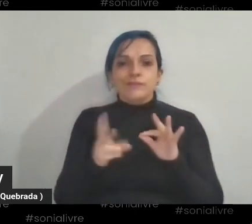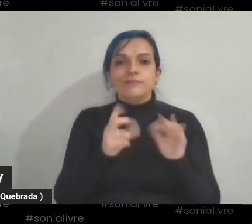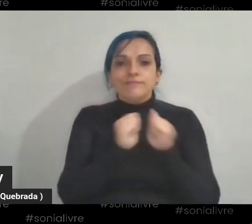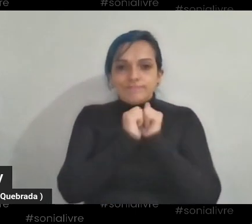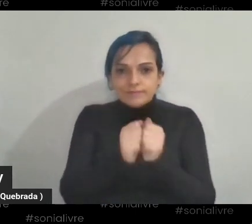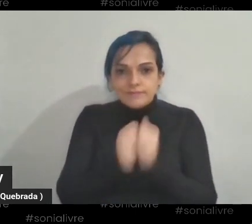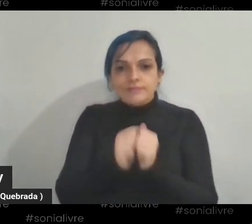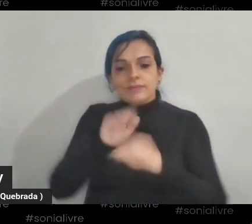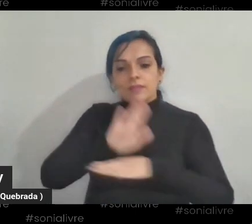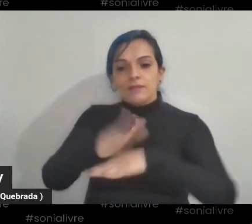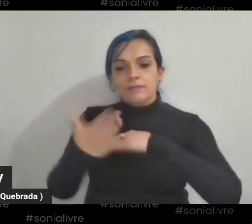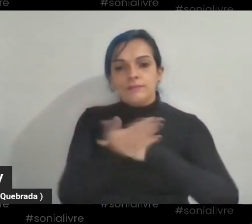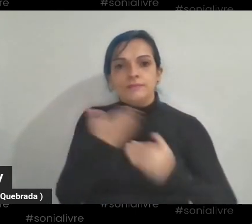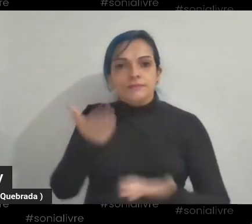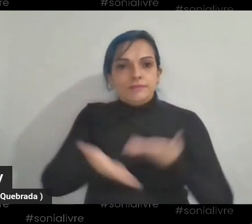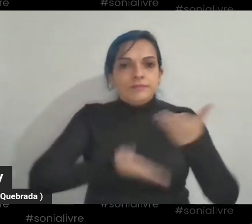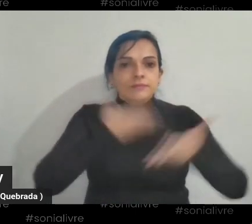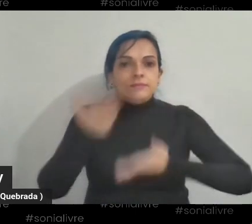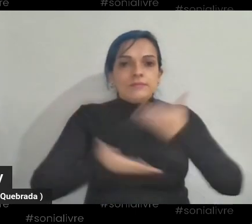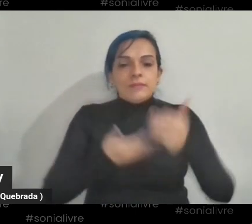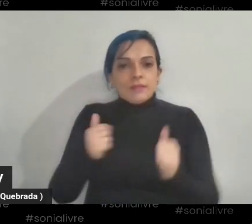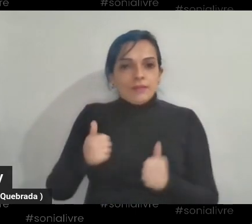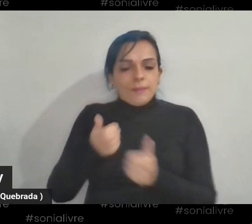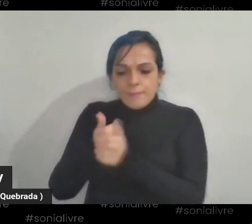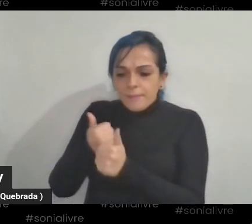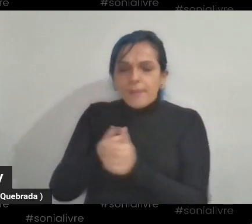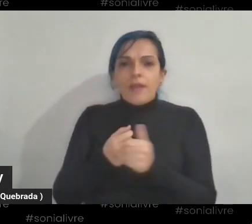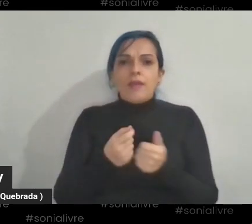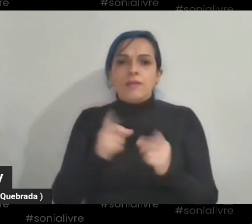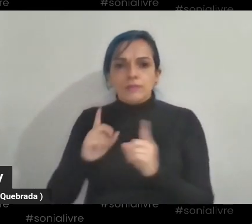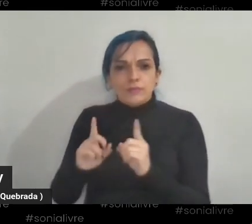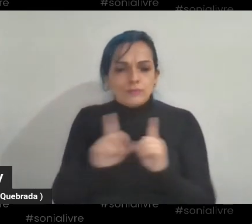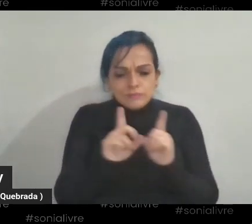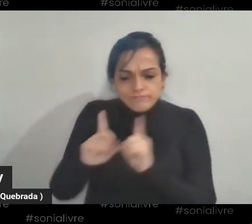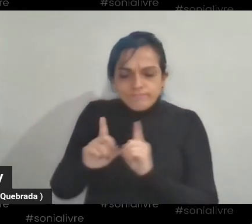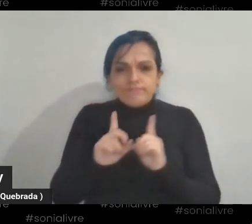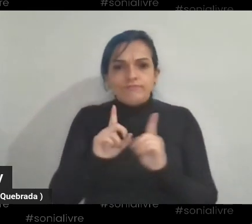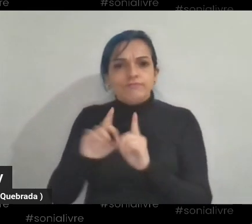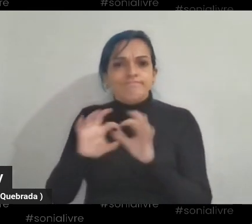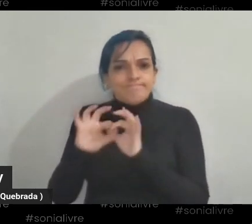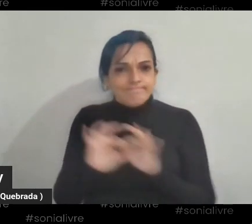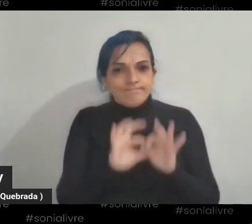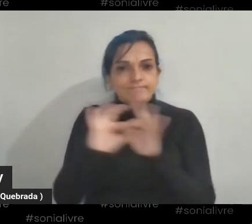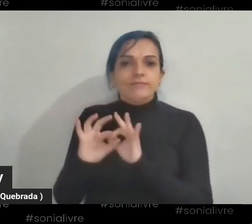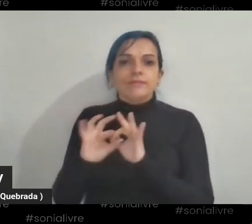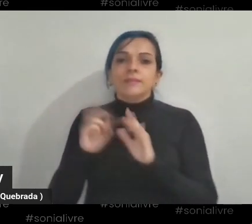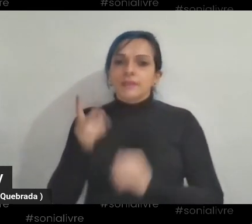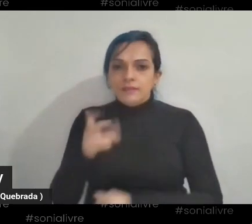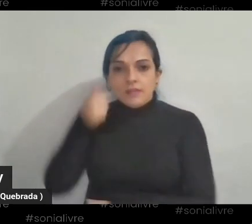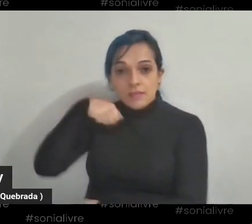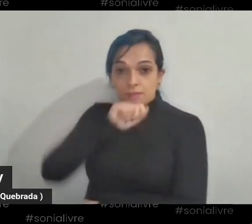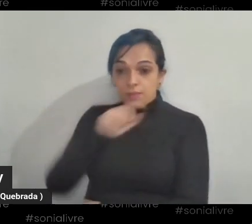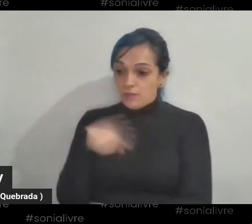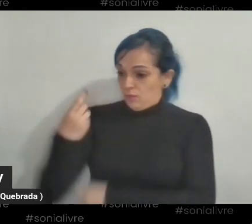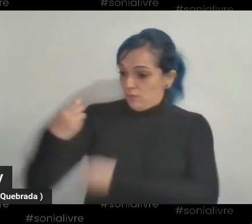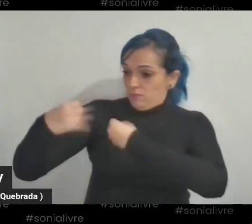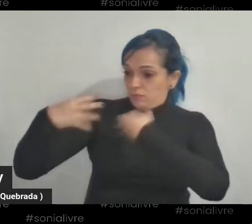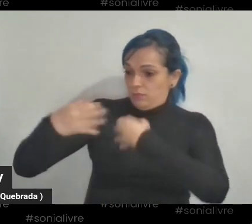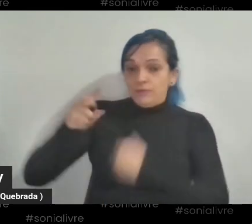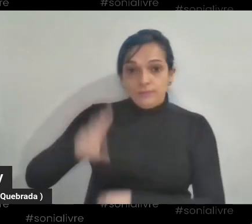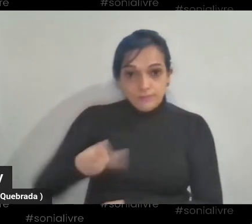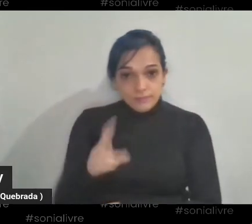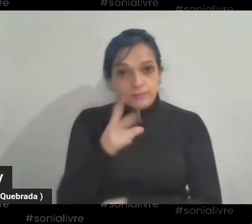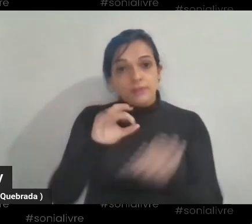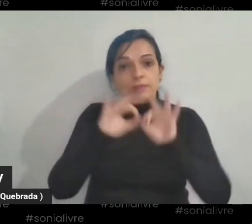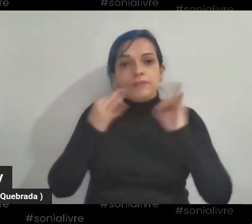ajudando o outro, um estando perto, quando um precisa, o outro está aqui para socorrer. Sempre fomos assim. Ela sempre nos ensinou que tínhamos que ser,